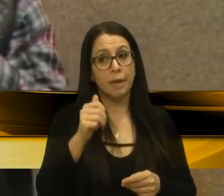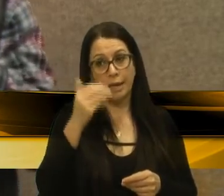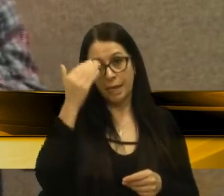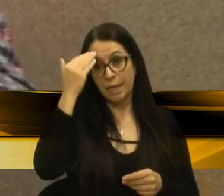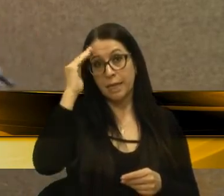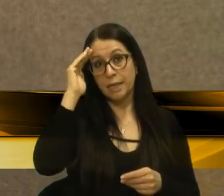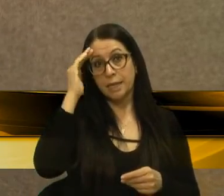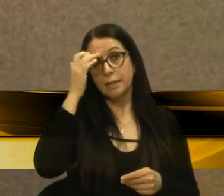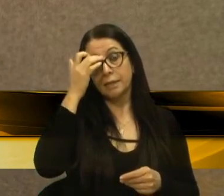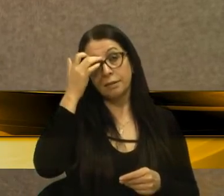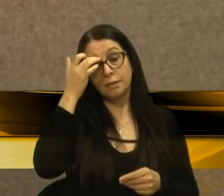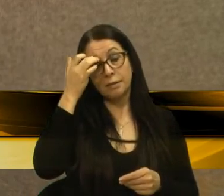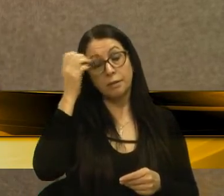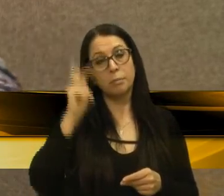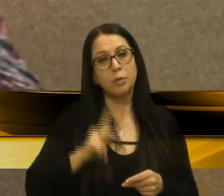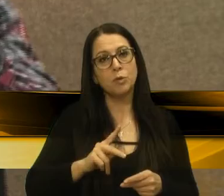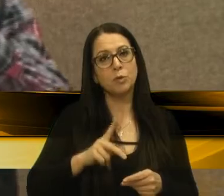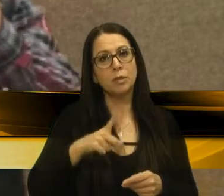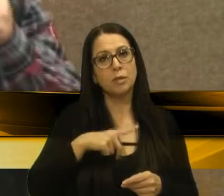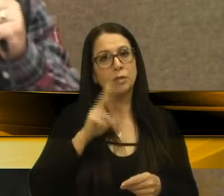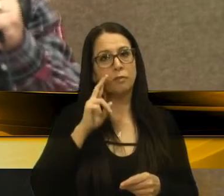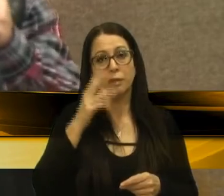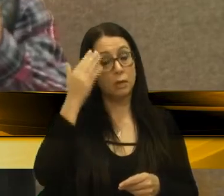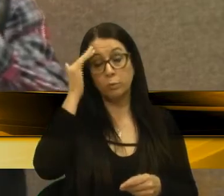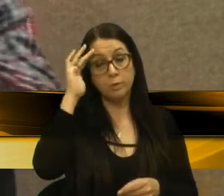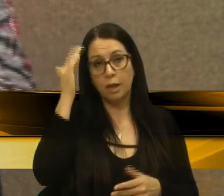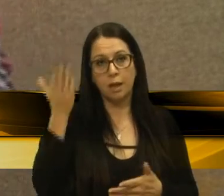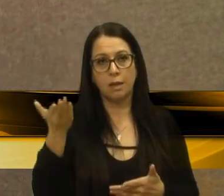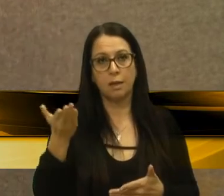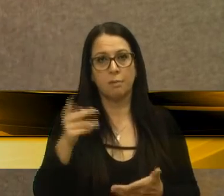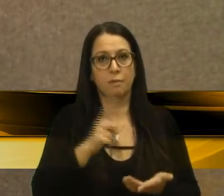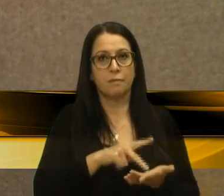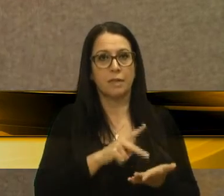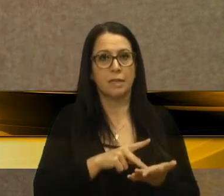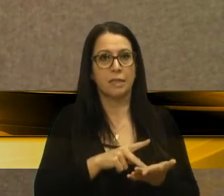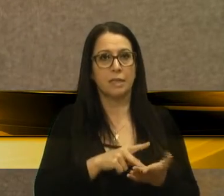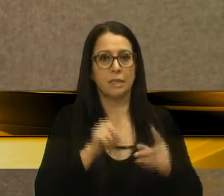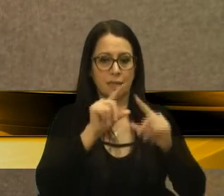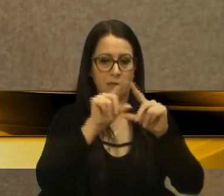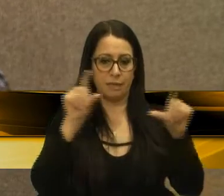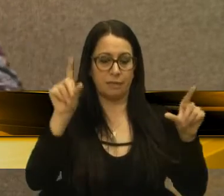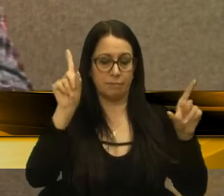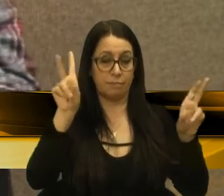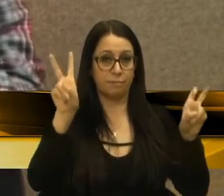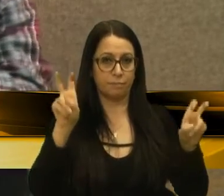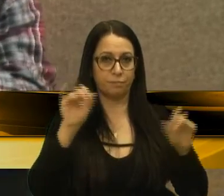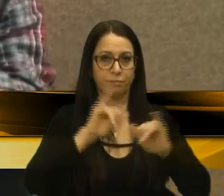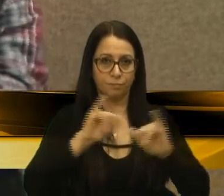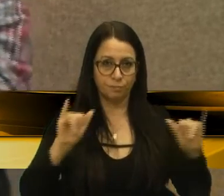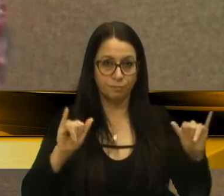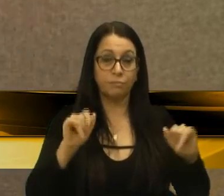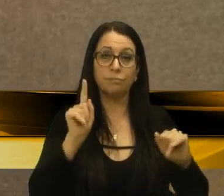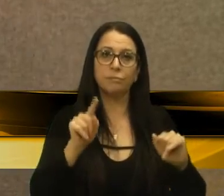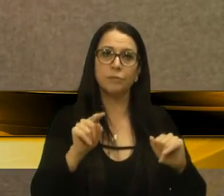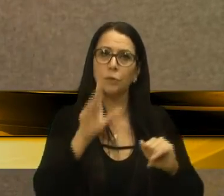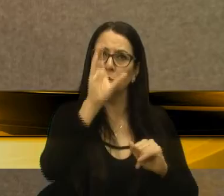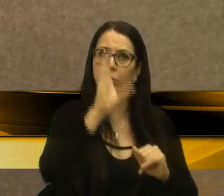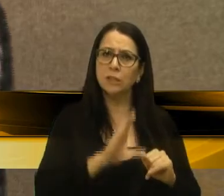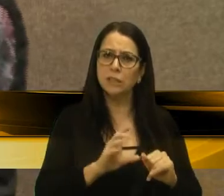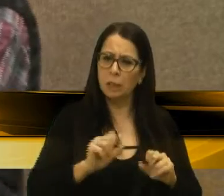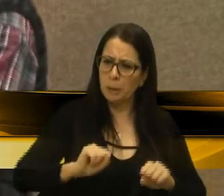para a pessoa que está assistindo agora, que não sabe a verdadeira manchete, a verdadeira notícia, que o cidadão